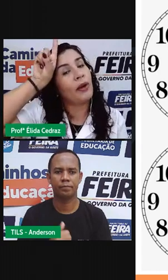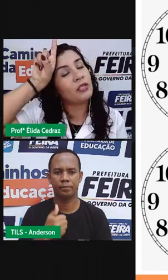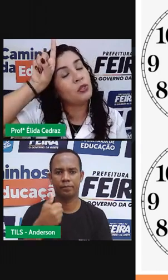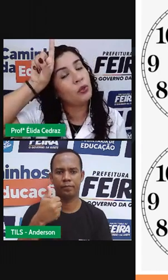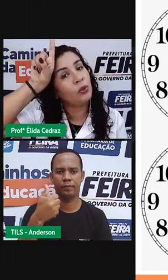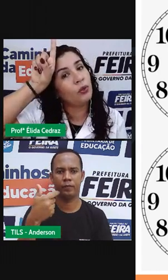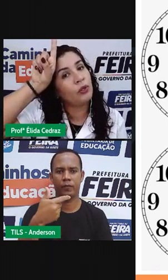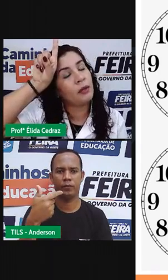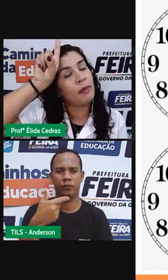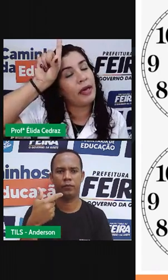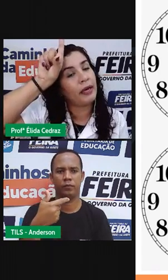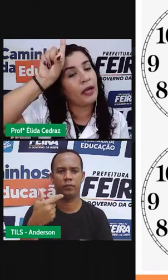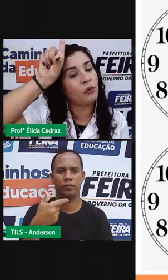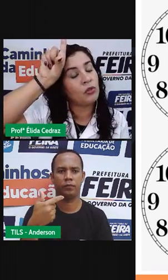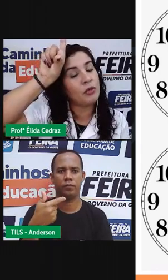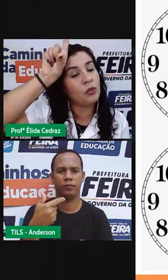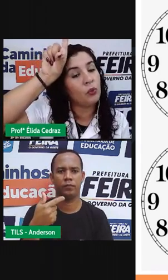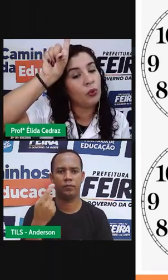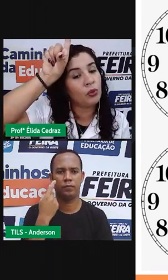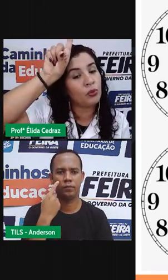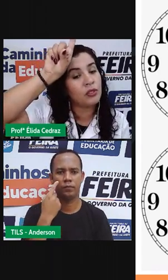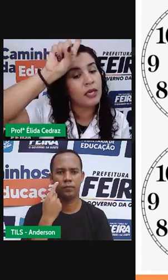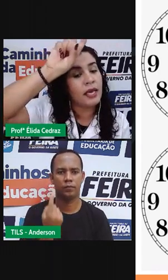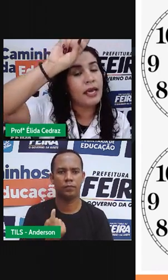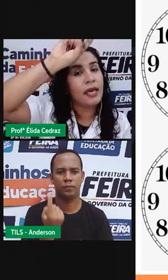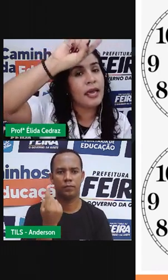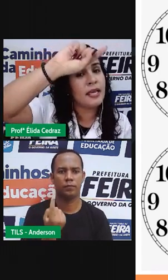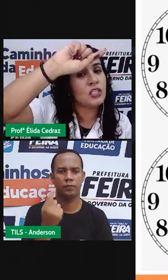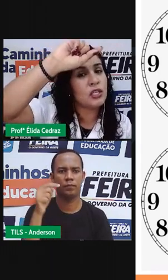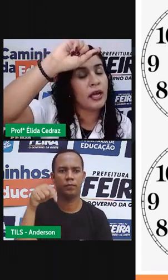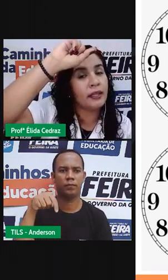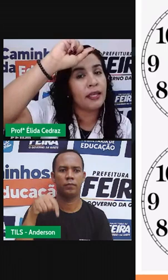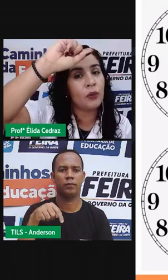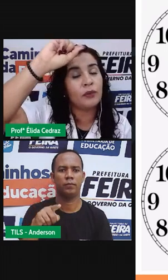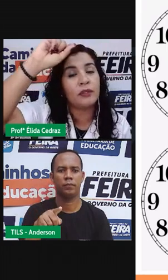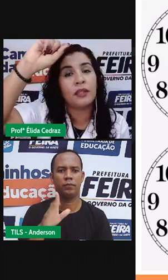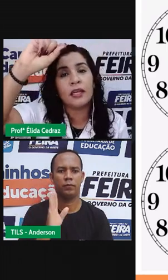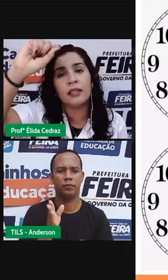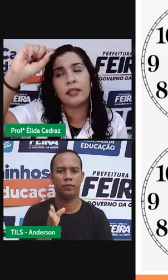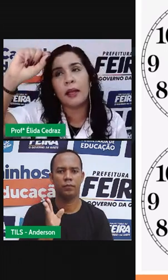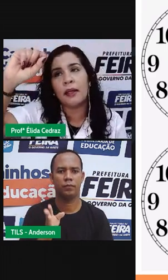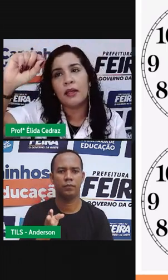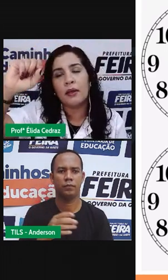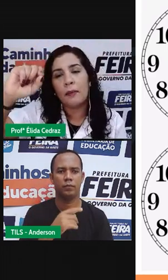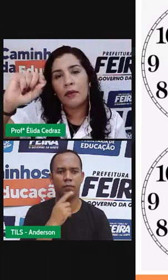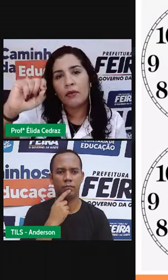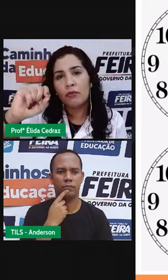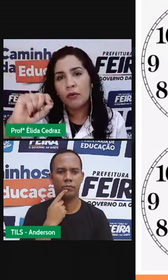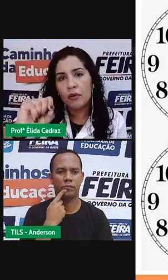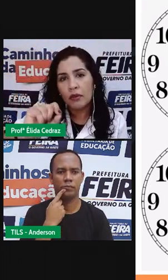ponteiro azul que marca os minutos, ele já deu trinta